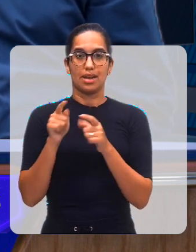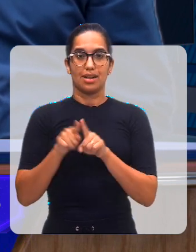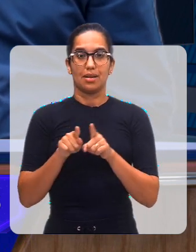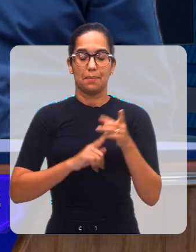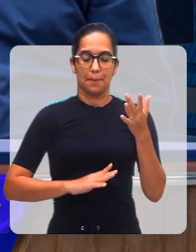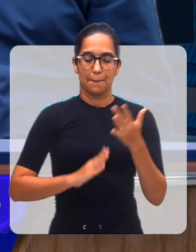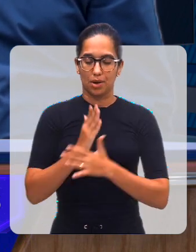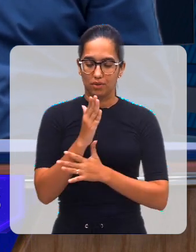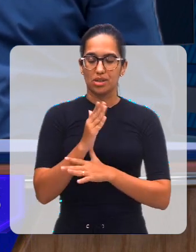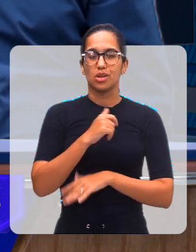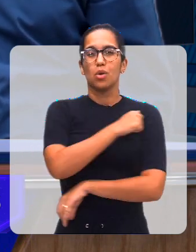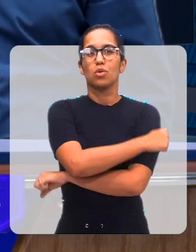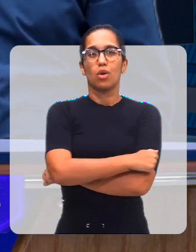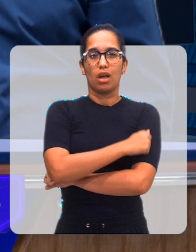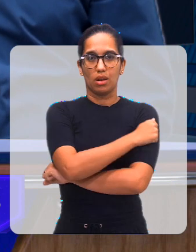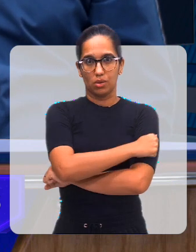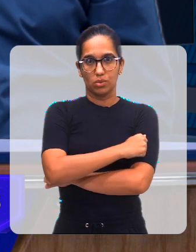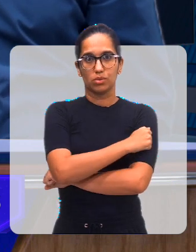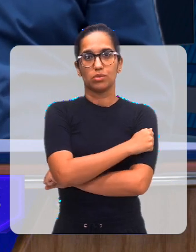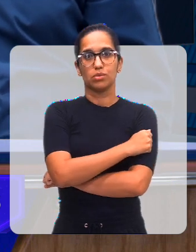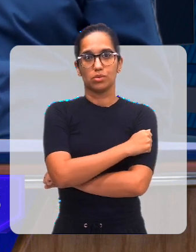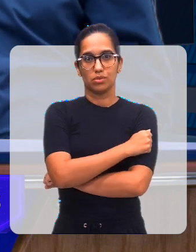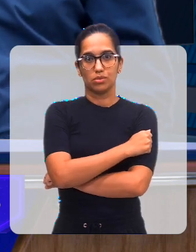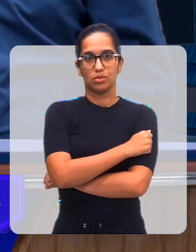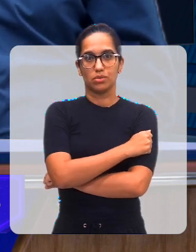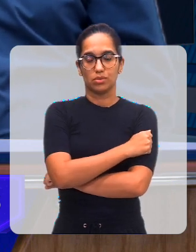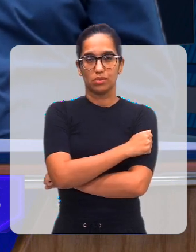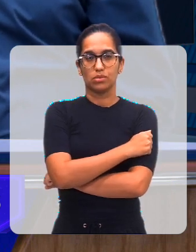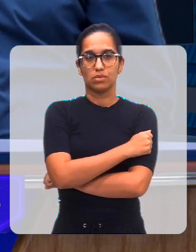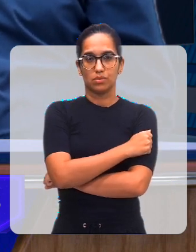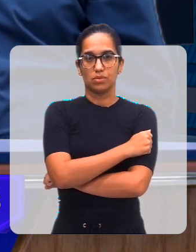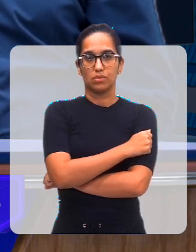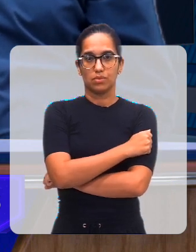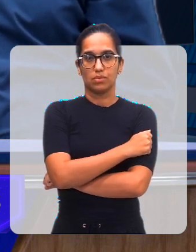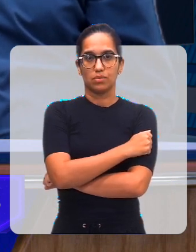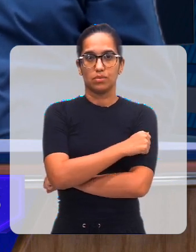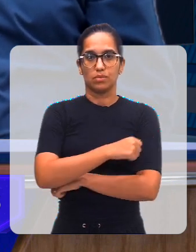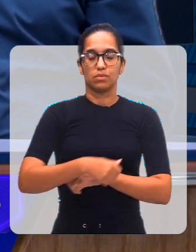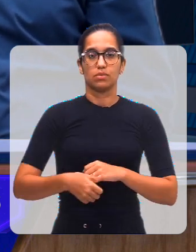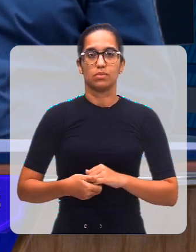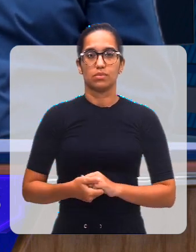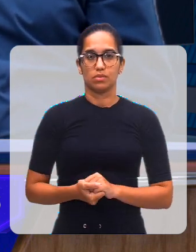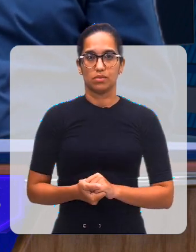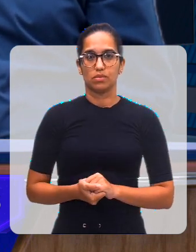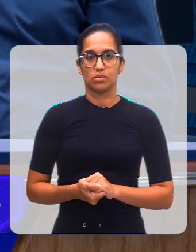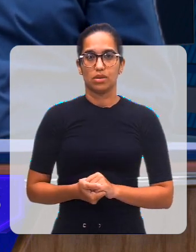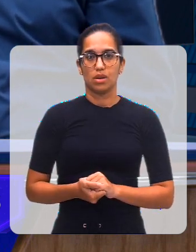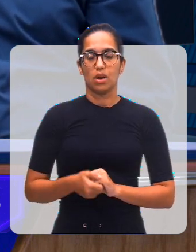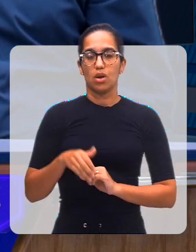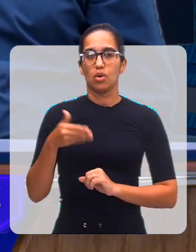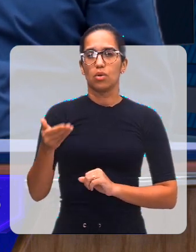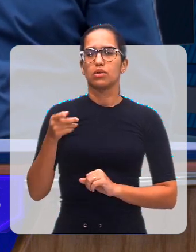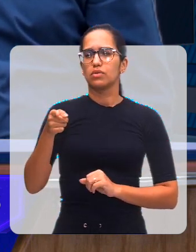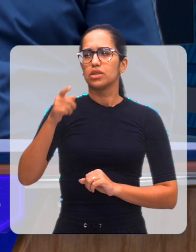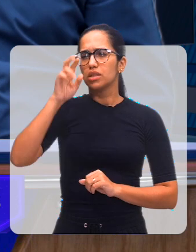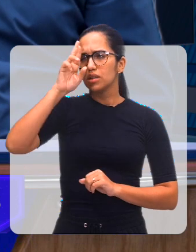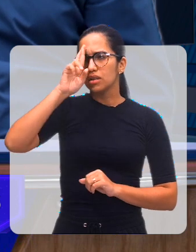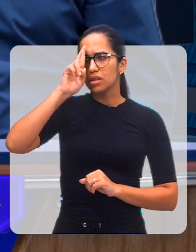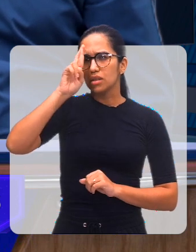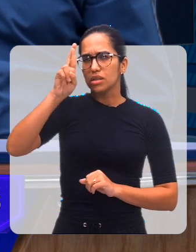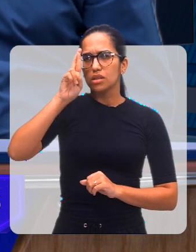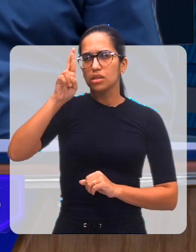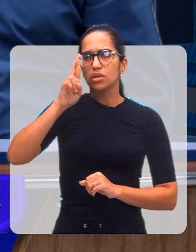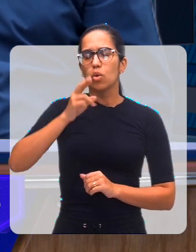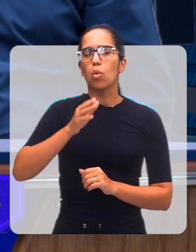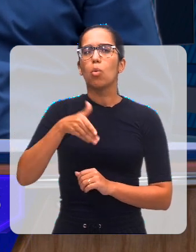acompanhamento, a aprovação desses alunos, o resultado, desde quando você está